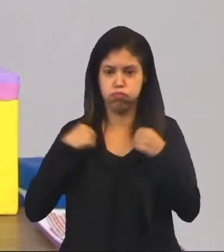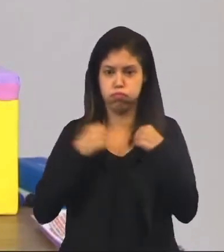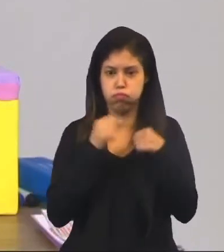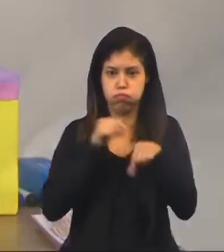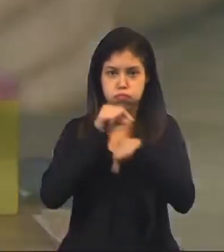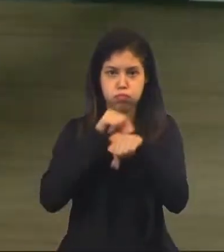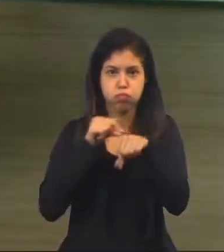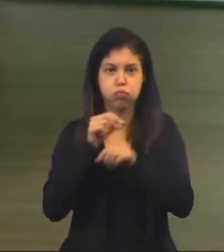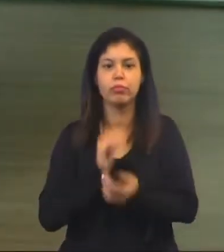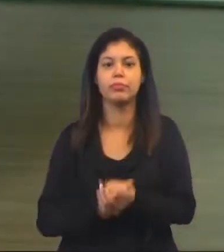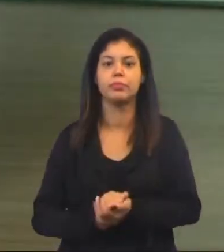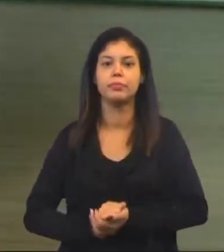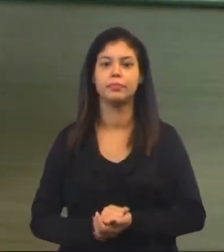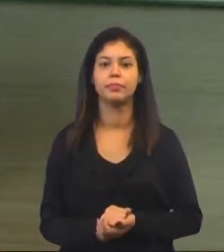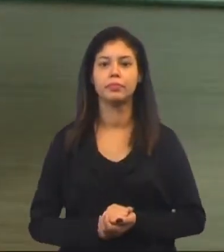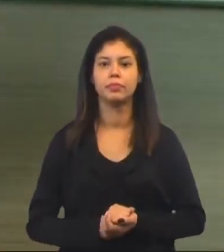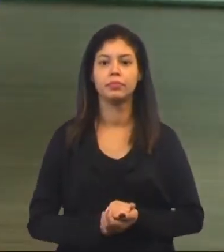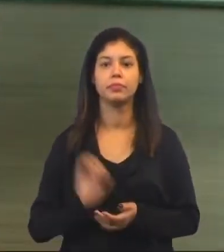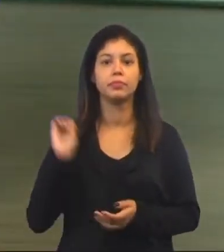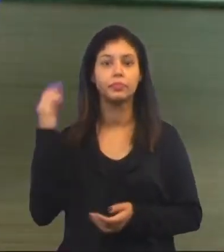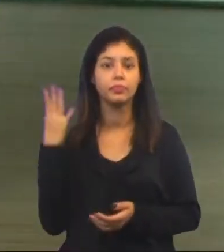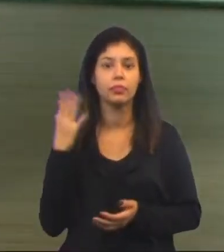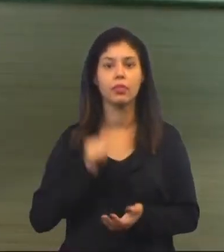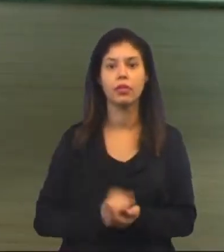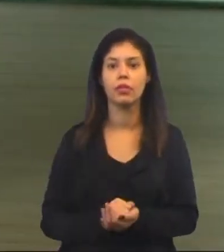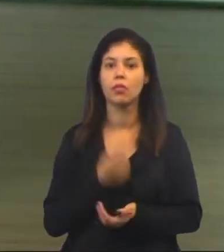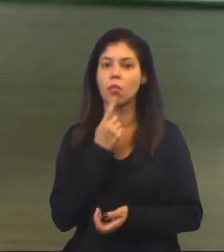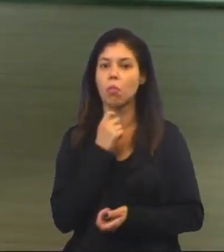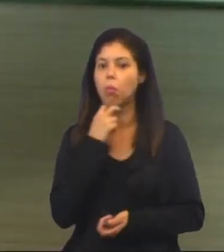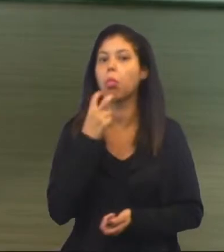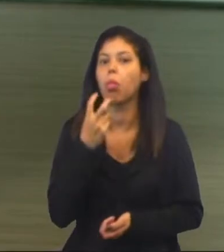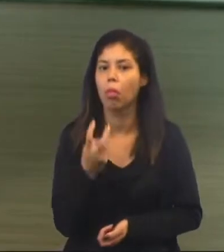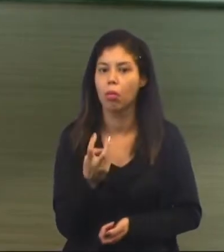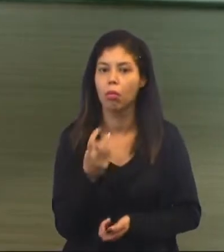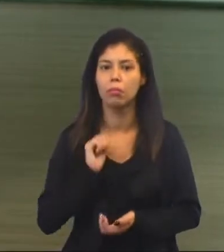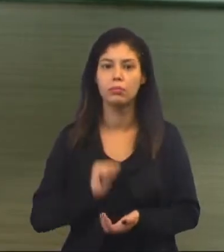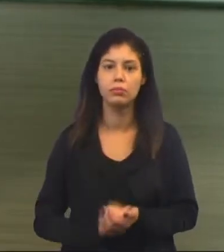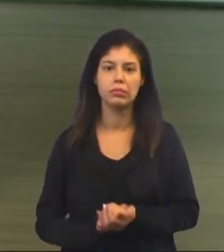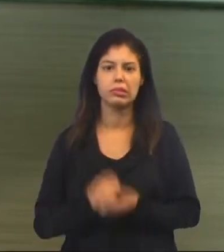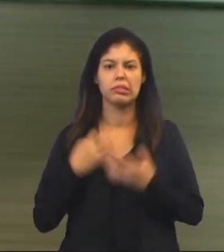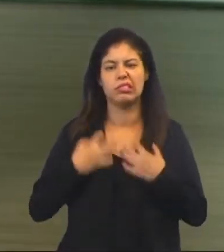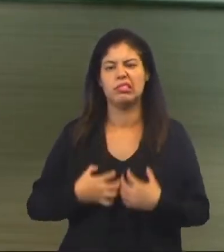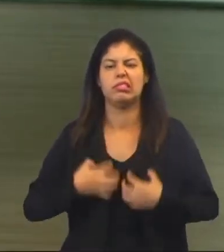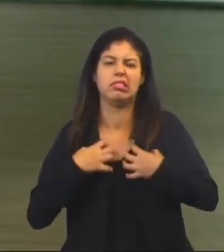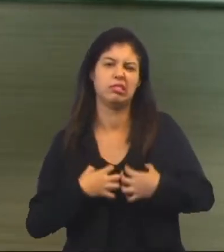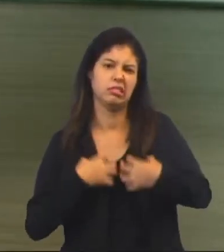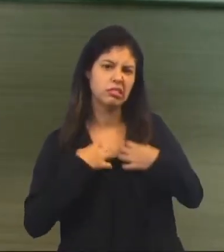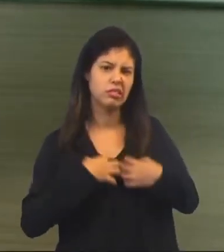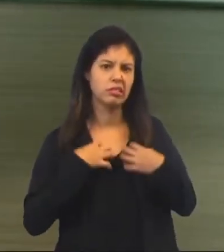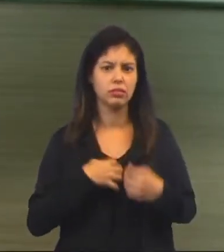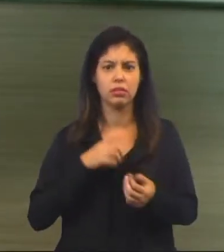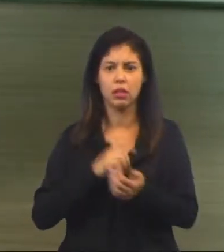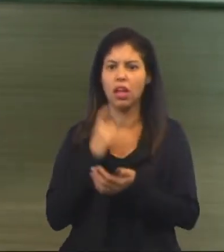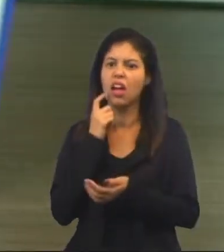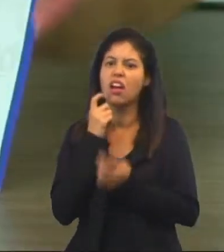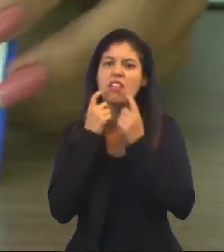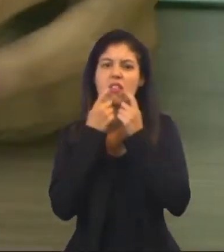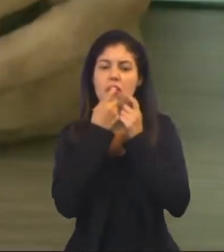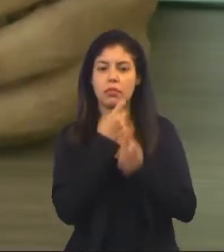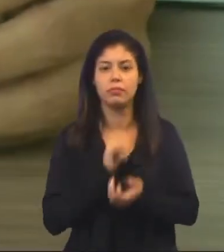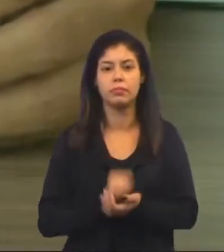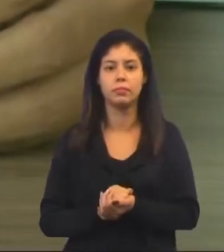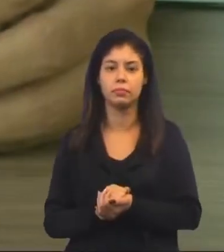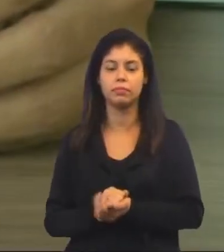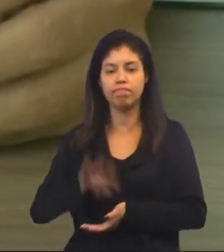feridinhas, tá? Ela causa vômitos, desconfortos, ferida na boca,